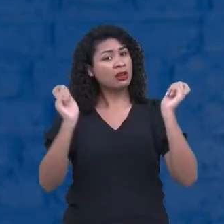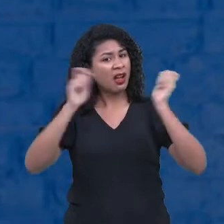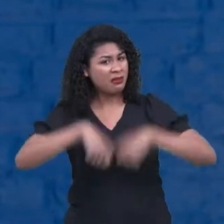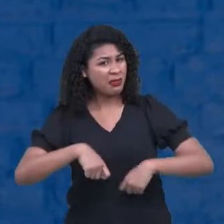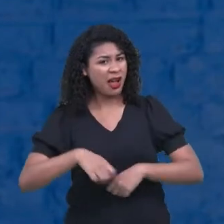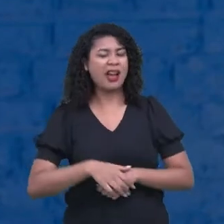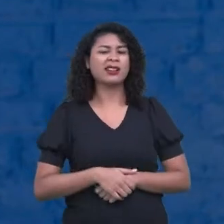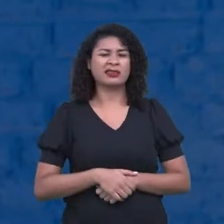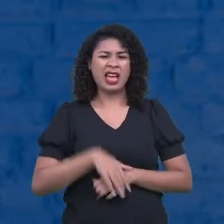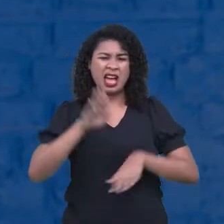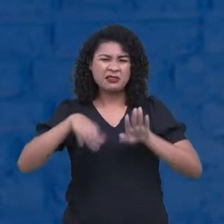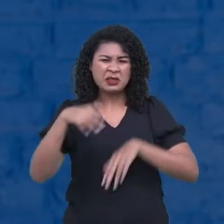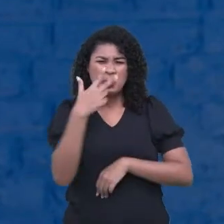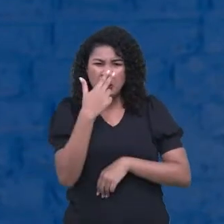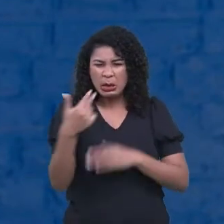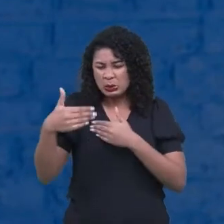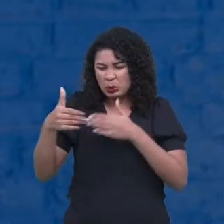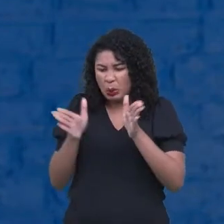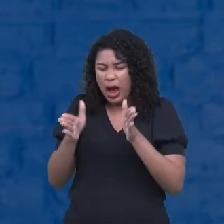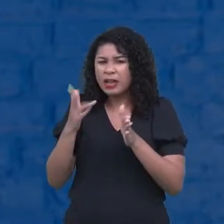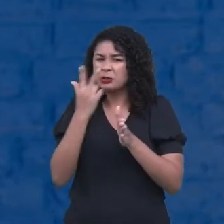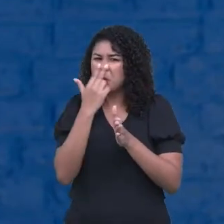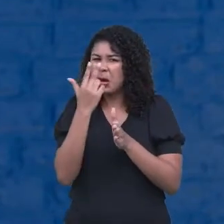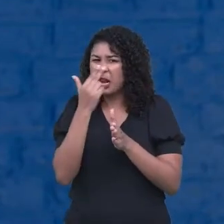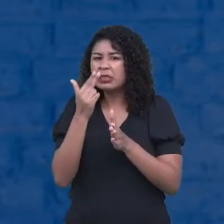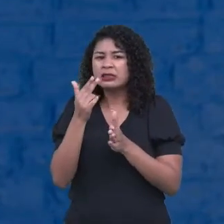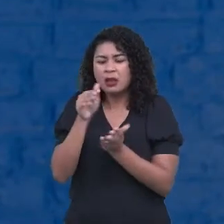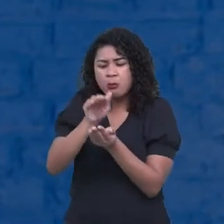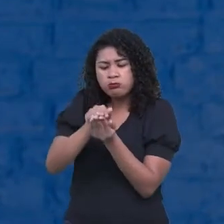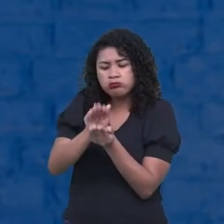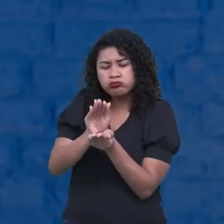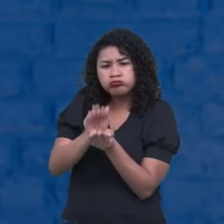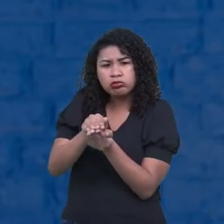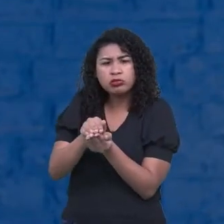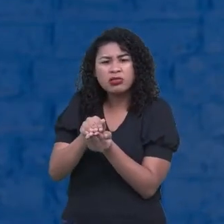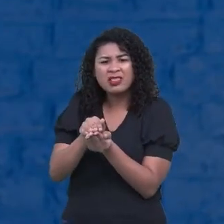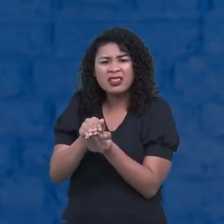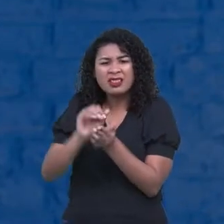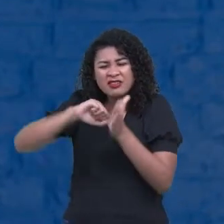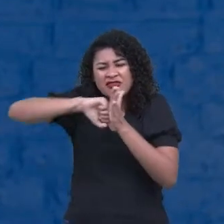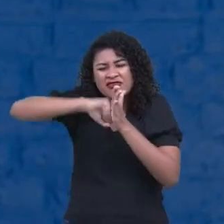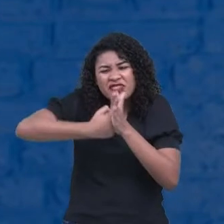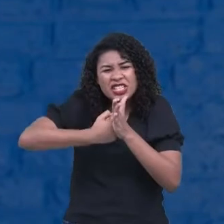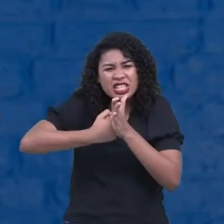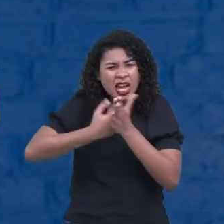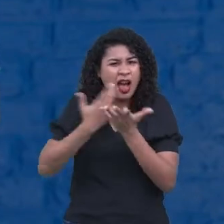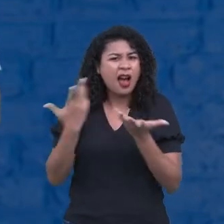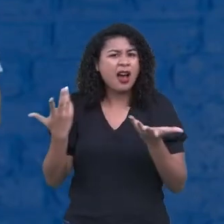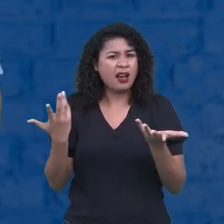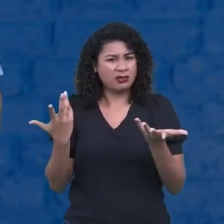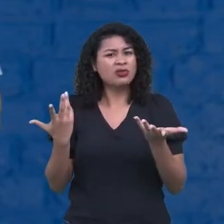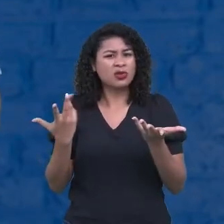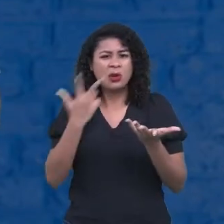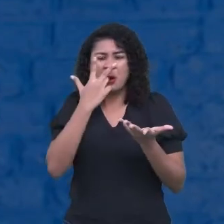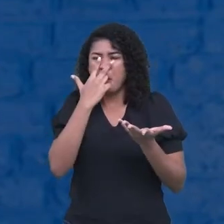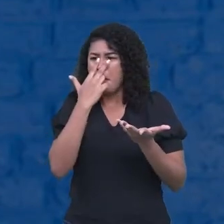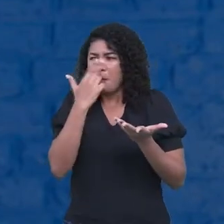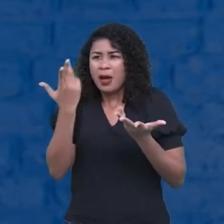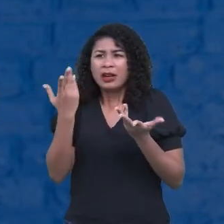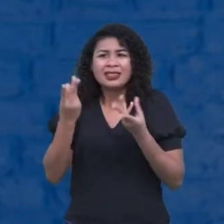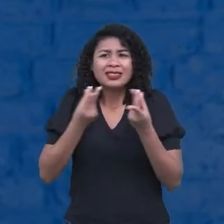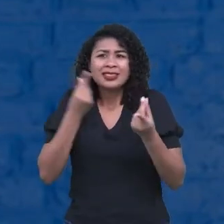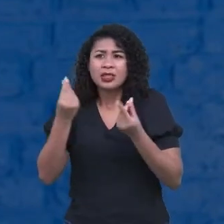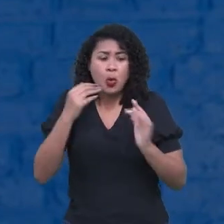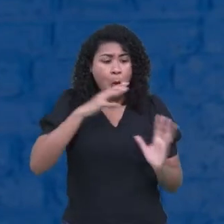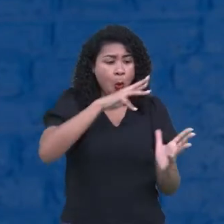numa ostra, fica trancadinho ali, no seu quarto, no seu mundo tecnológico, o mundo passa tão rápido e